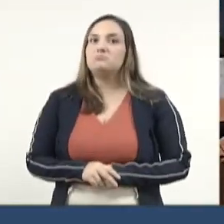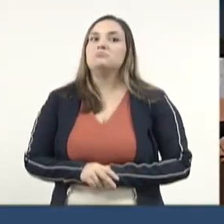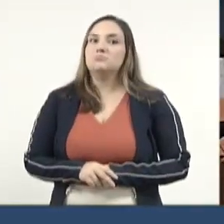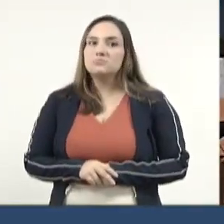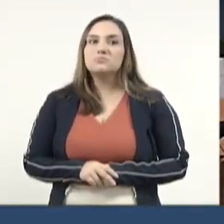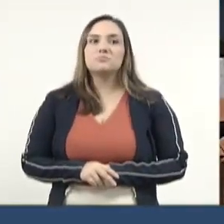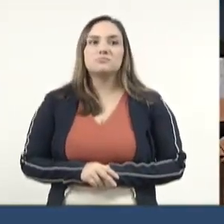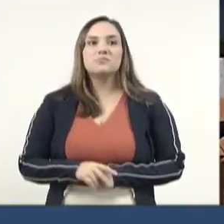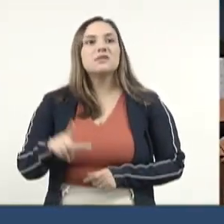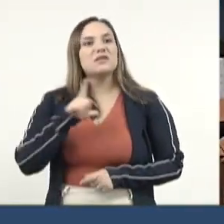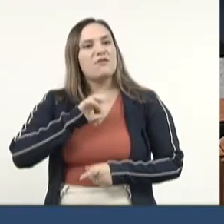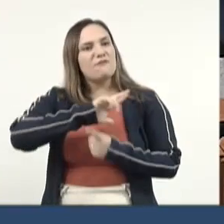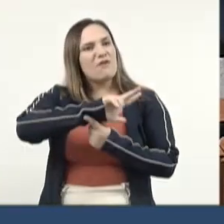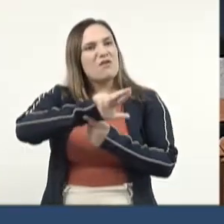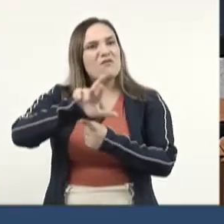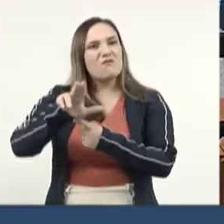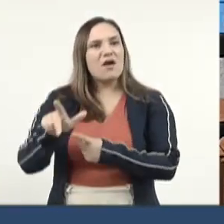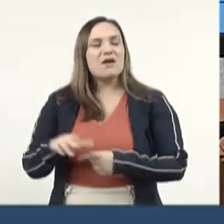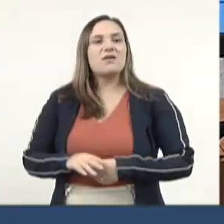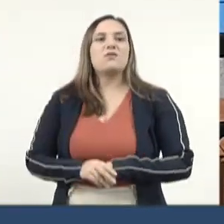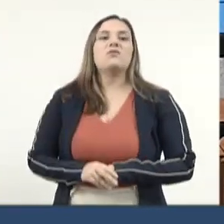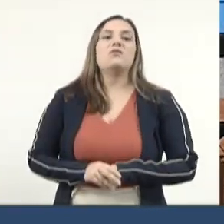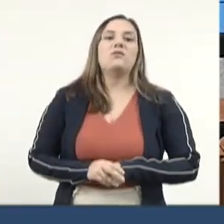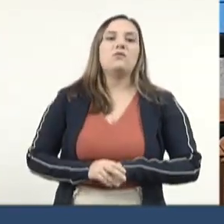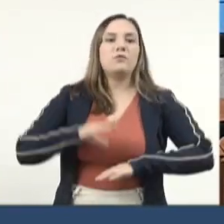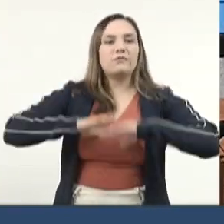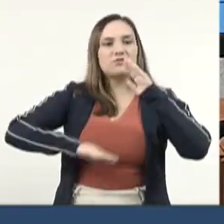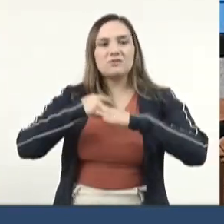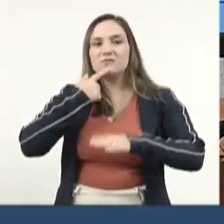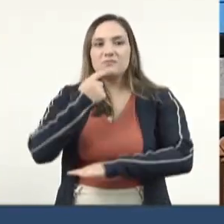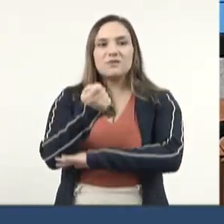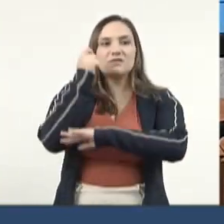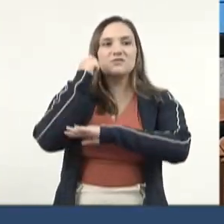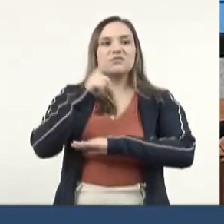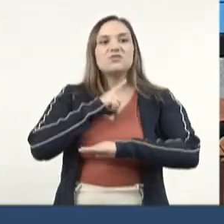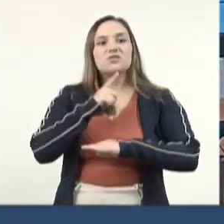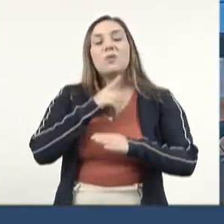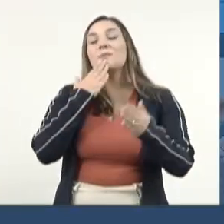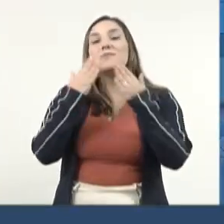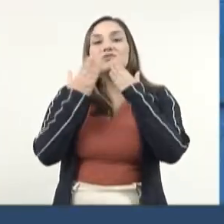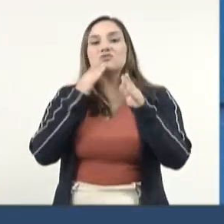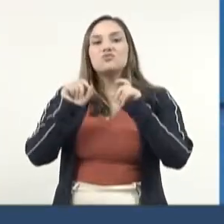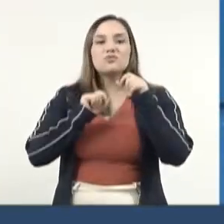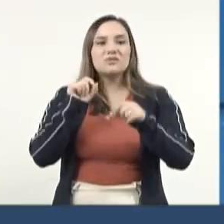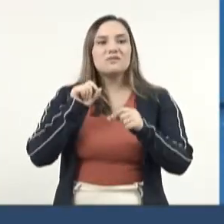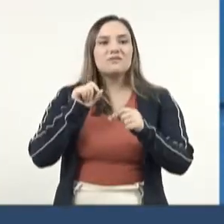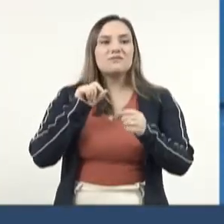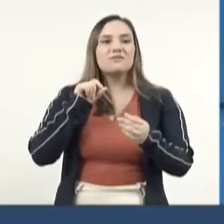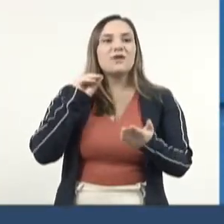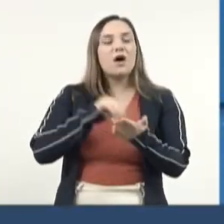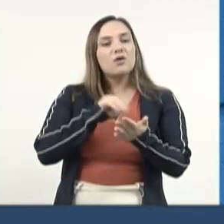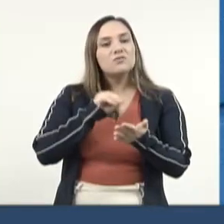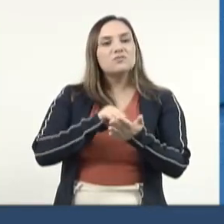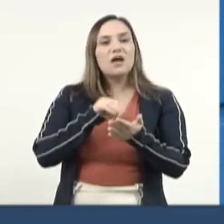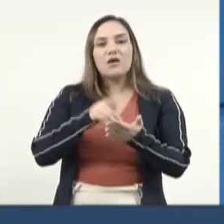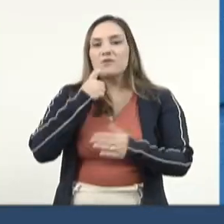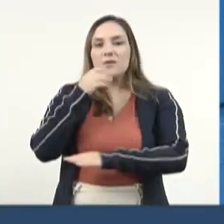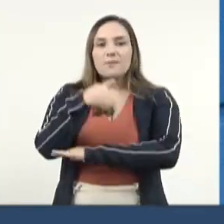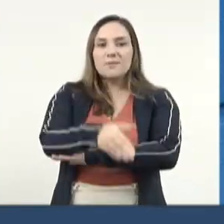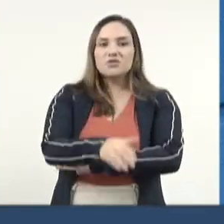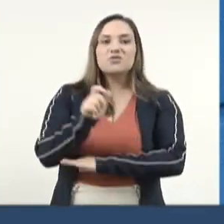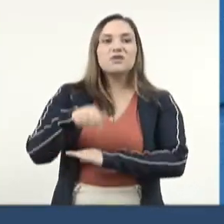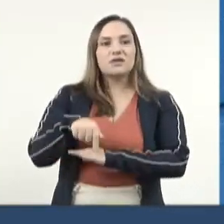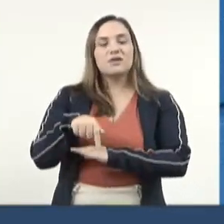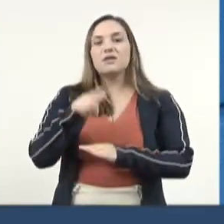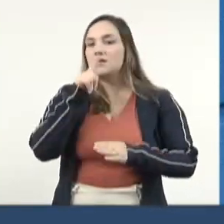presença de vários pescadores, e obviamente que existia uma demanda muito grande, a ausência de peixes nos rios do Mato